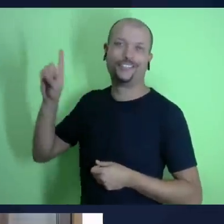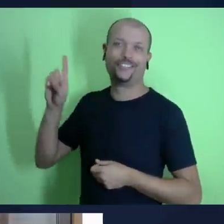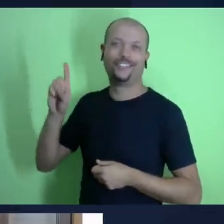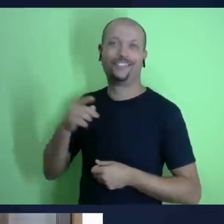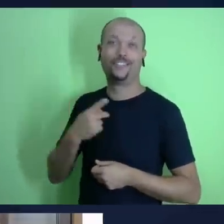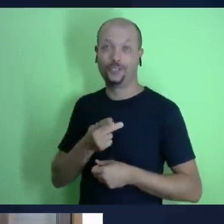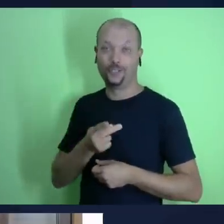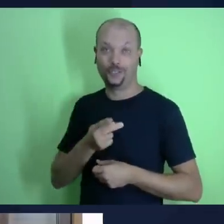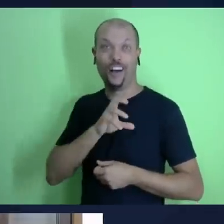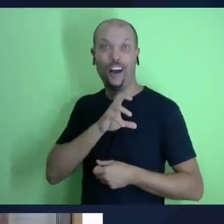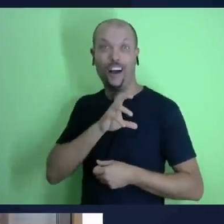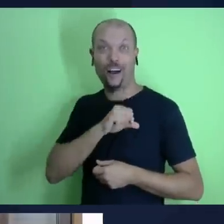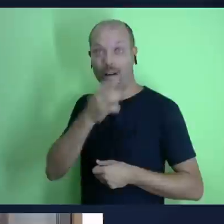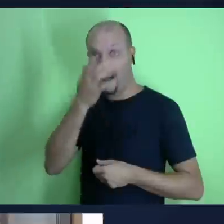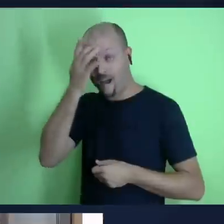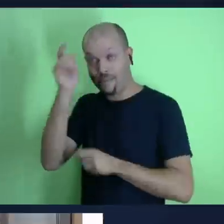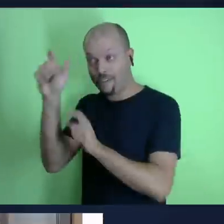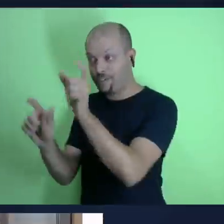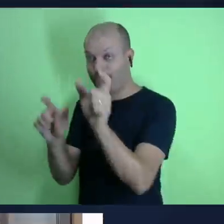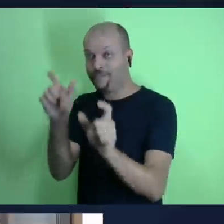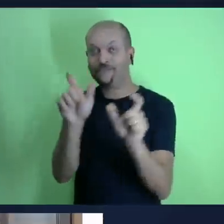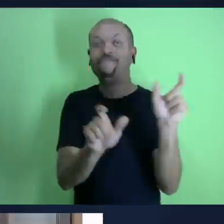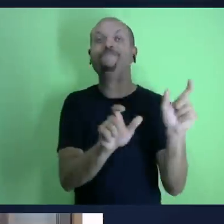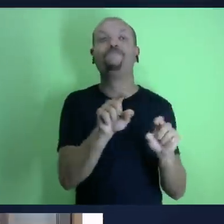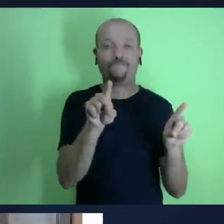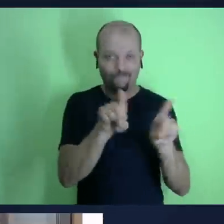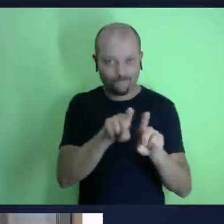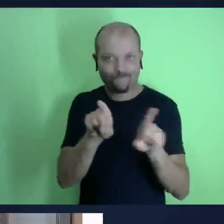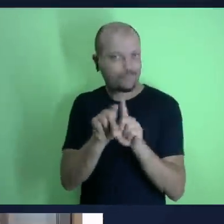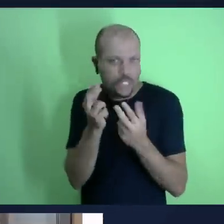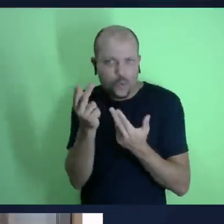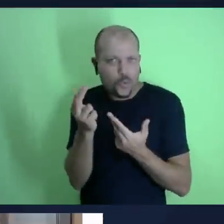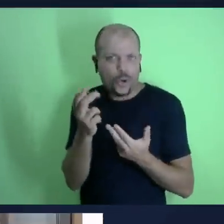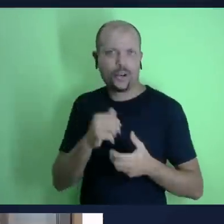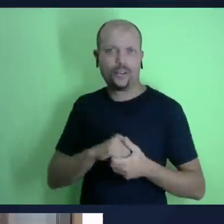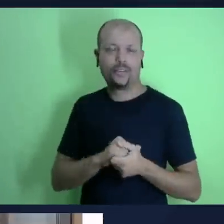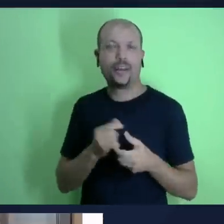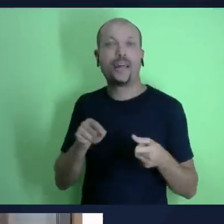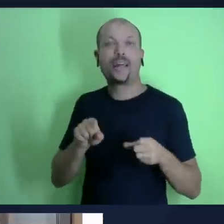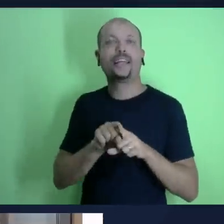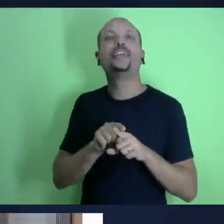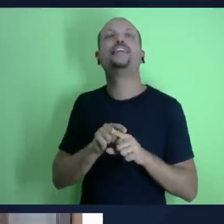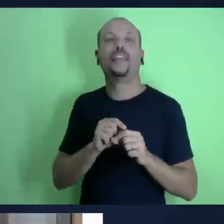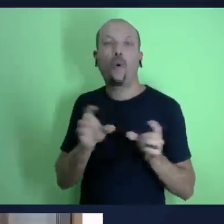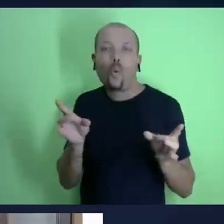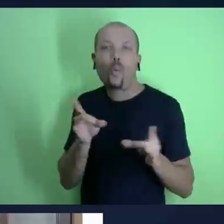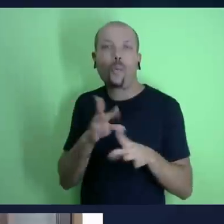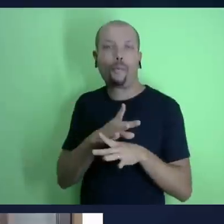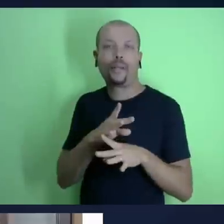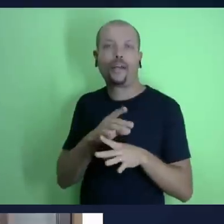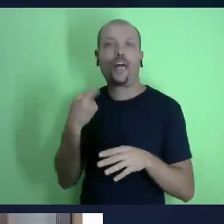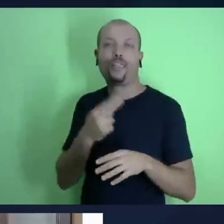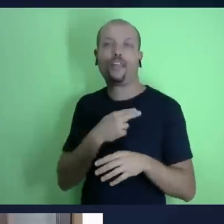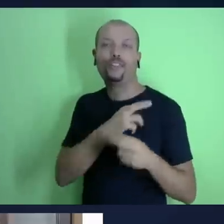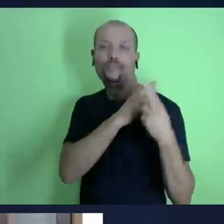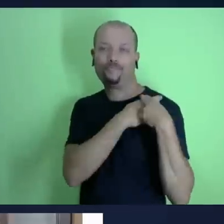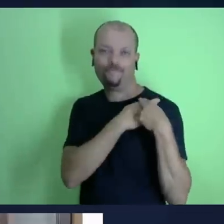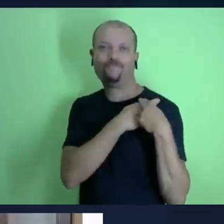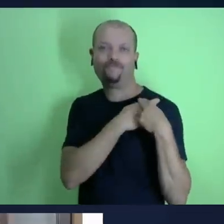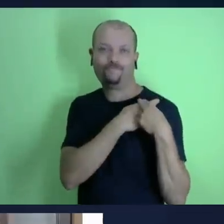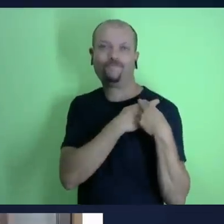objetivo para nós servirmos as outras pessoas aos nossos irmãos com aquilo que temos com aquilo que nós somos com